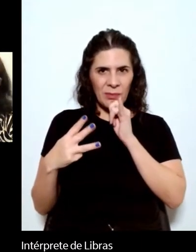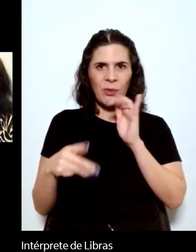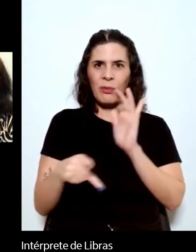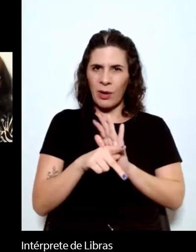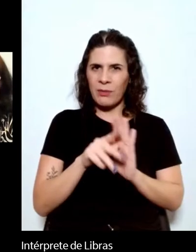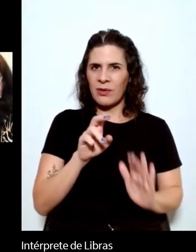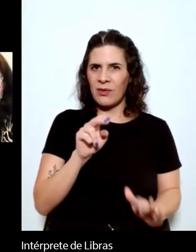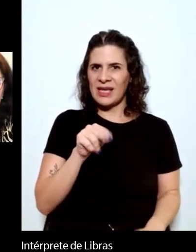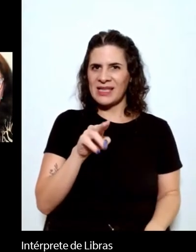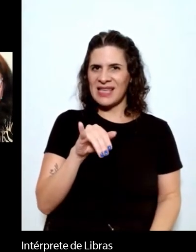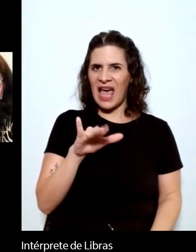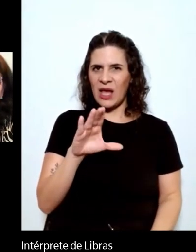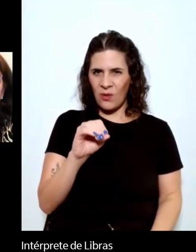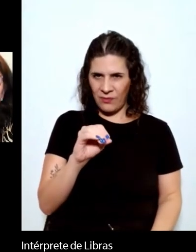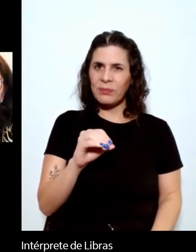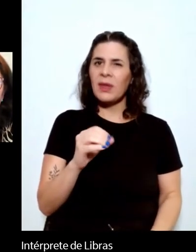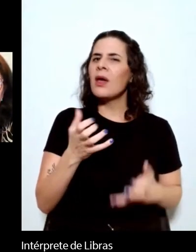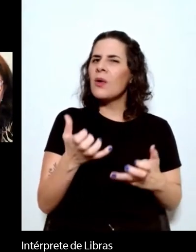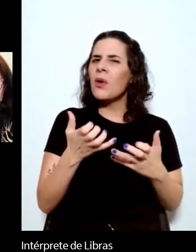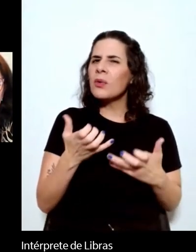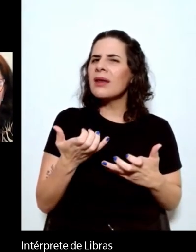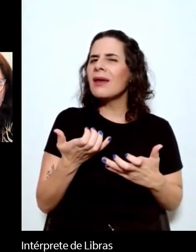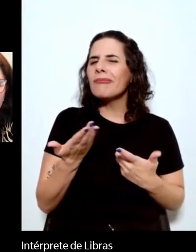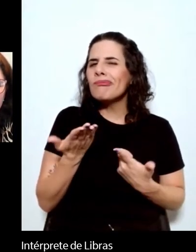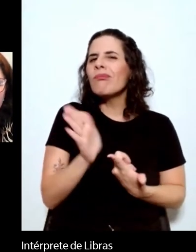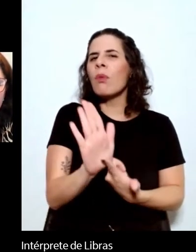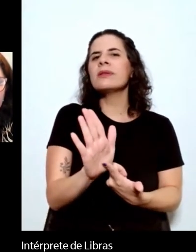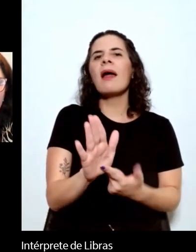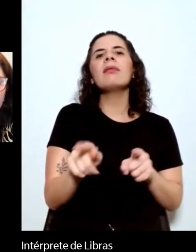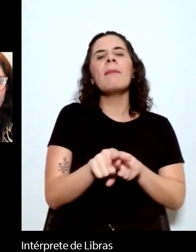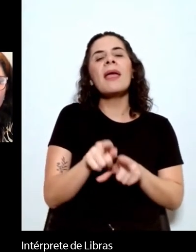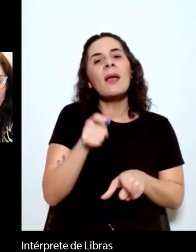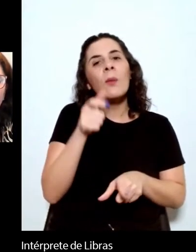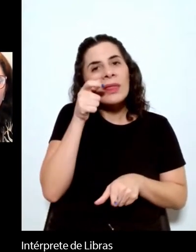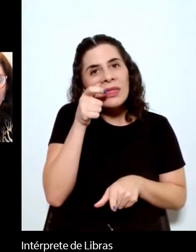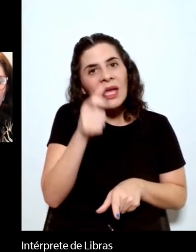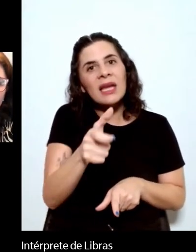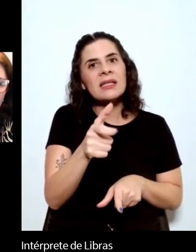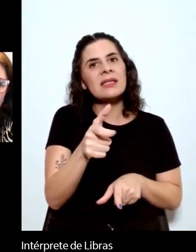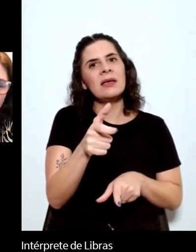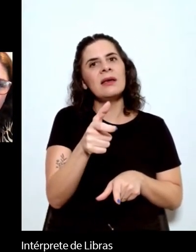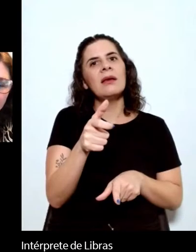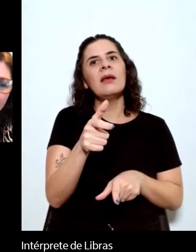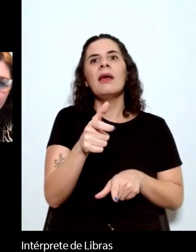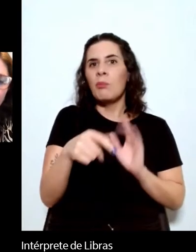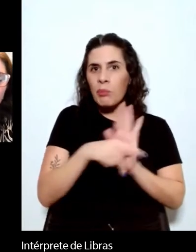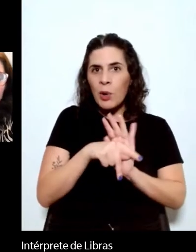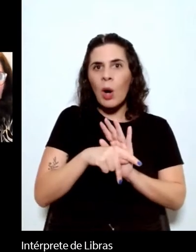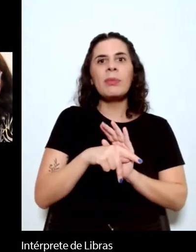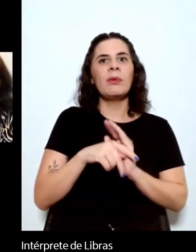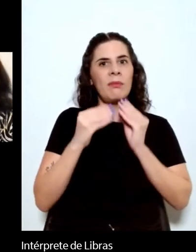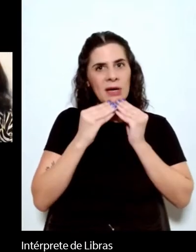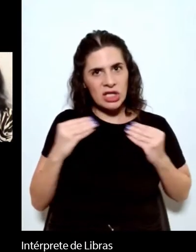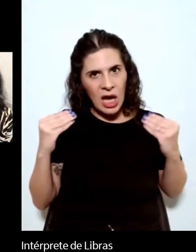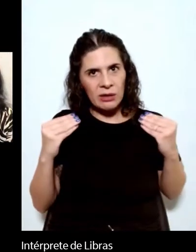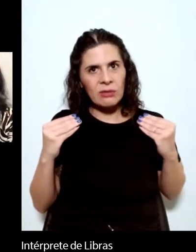de alguma forma, confirmando o interesse crescente pelo Machado de Assis